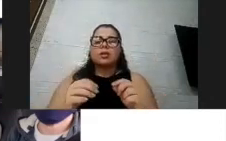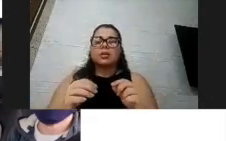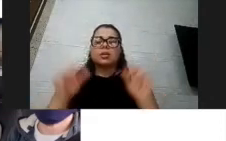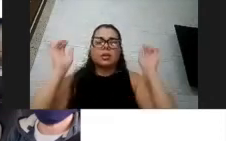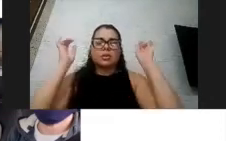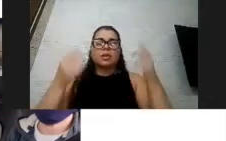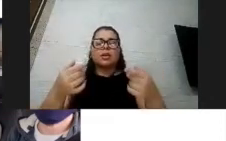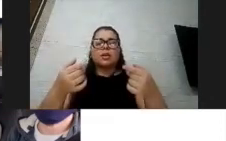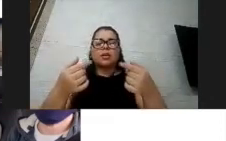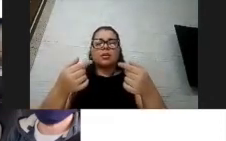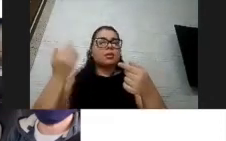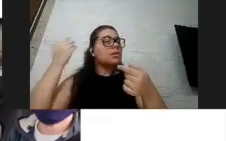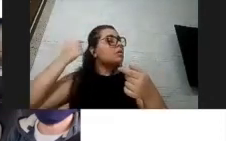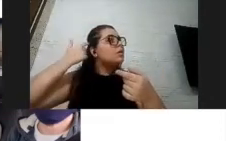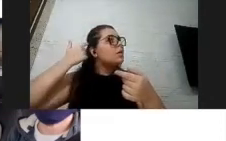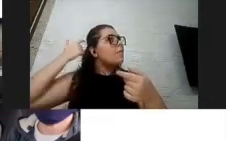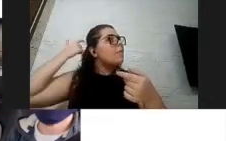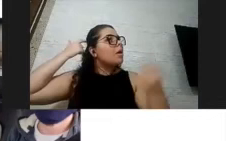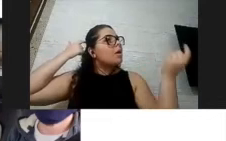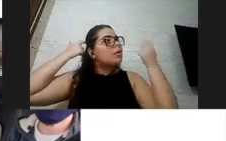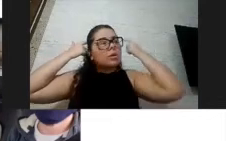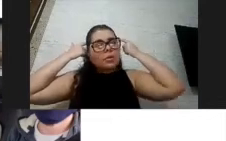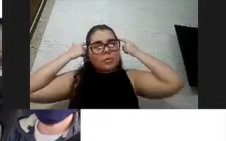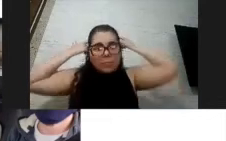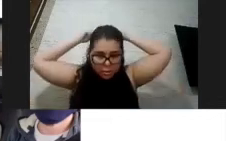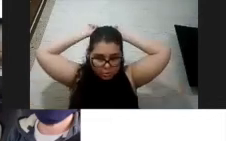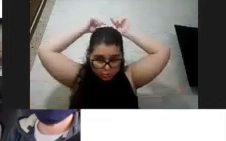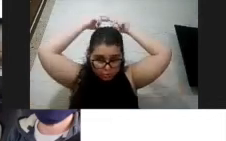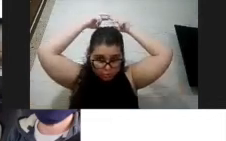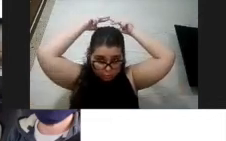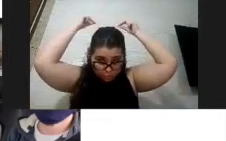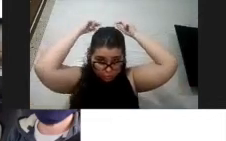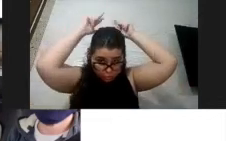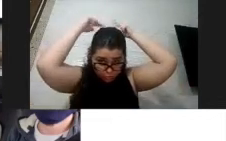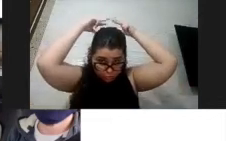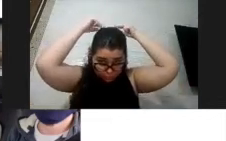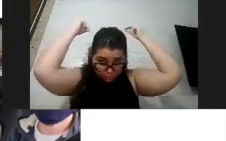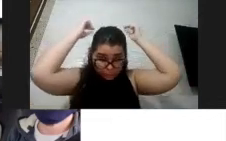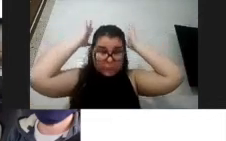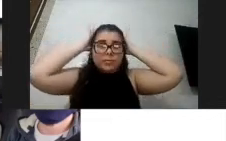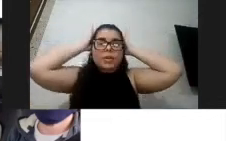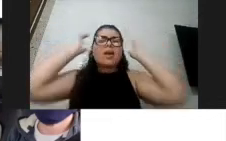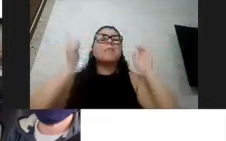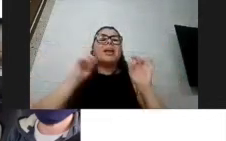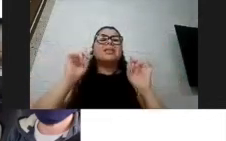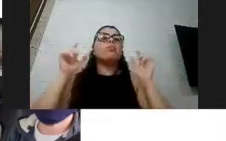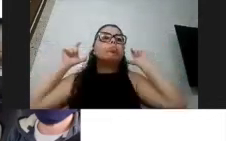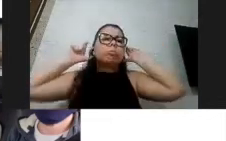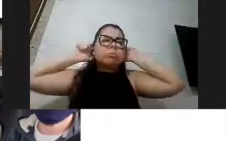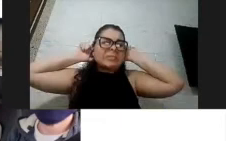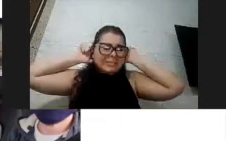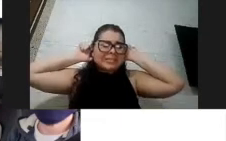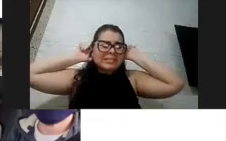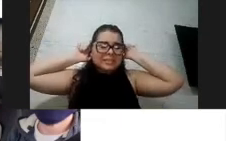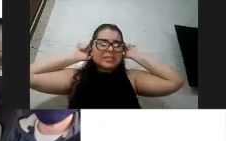e encaixa nos dois elásticos e amarra aqui atrás da cabeça para que ela não fique atrás